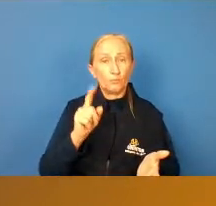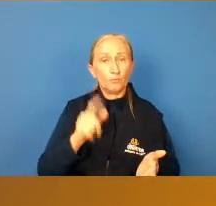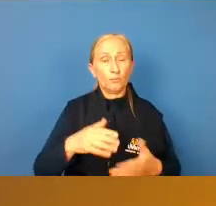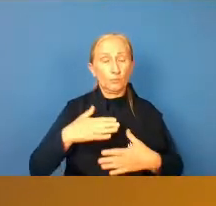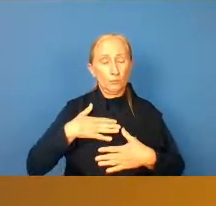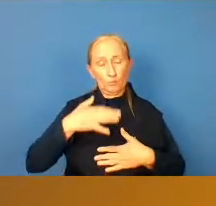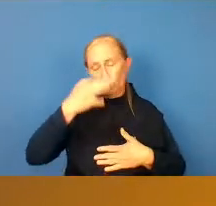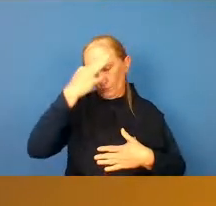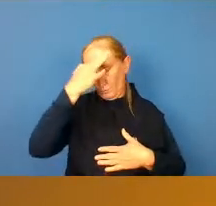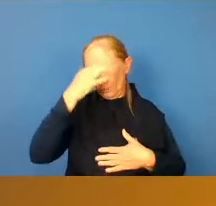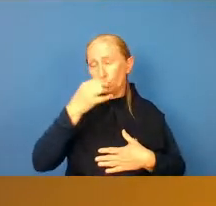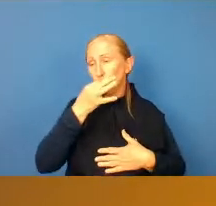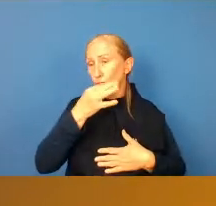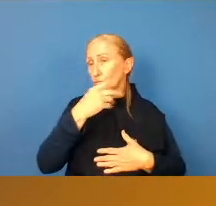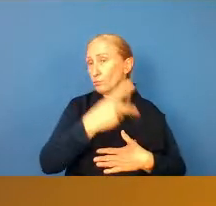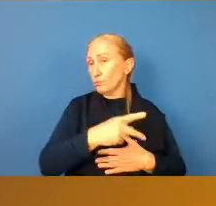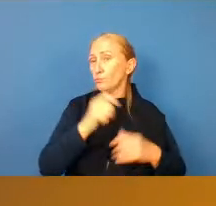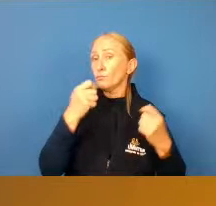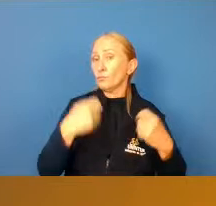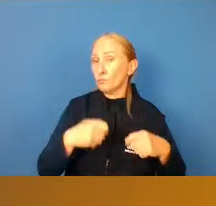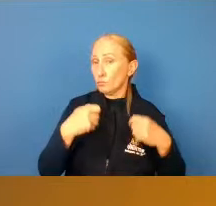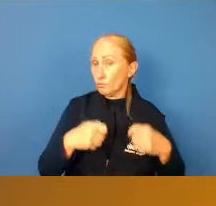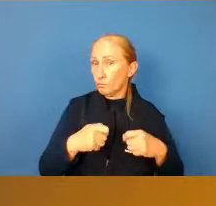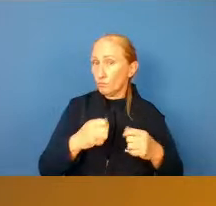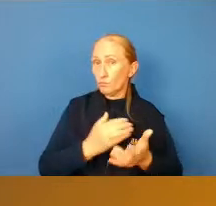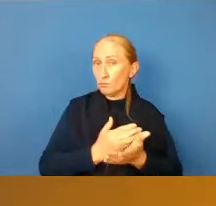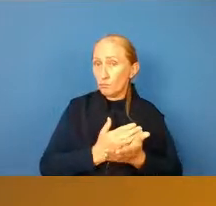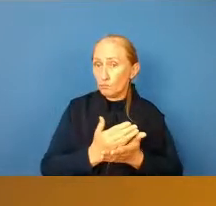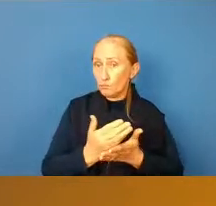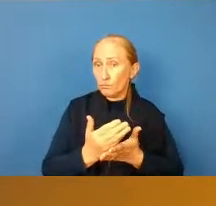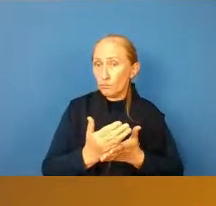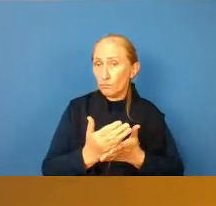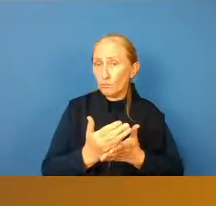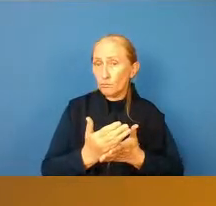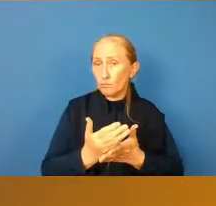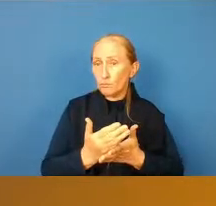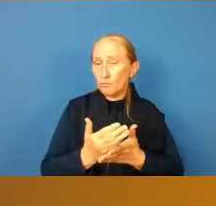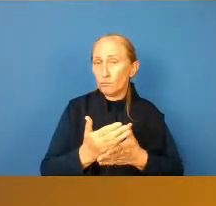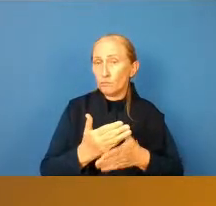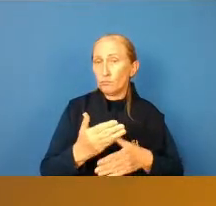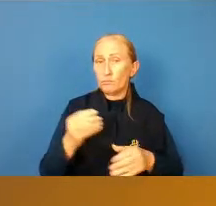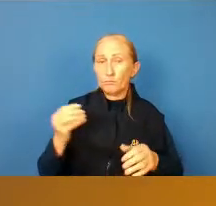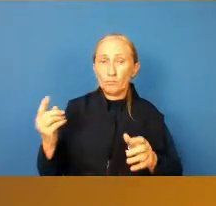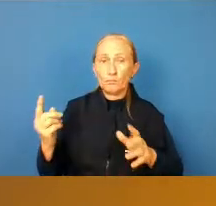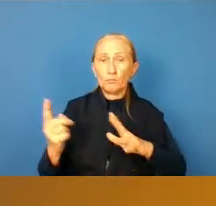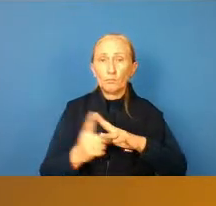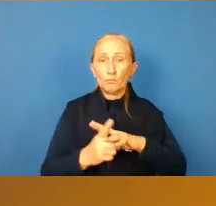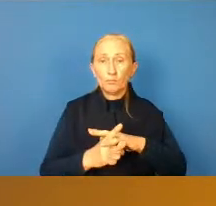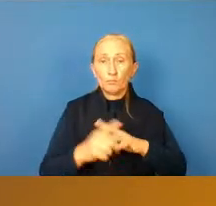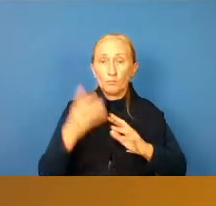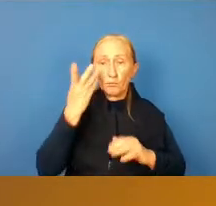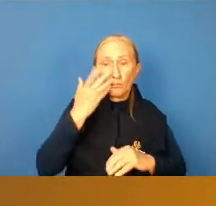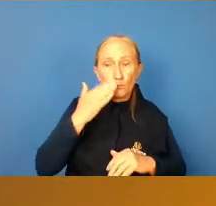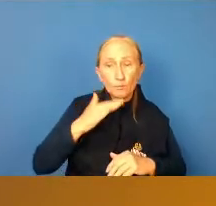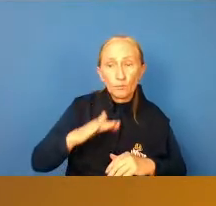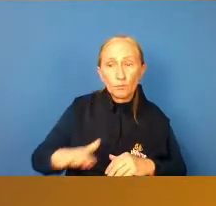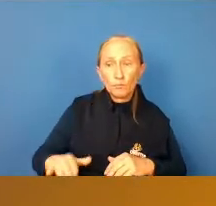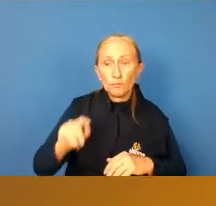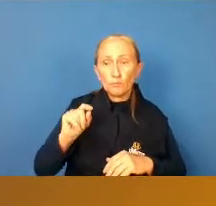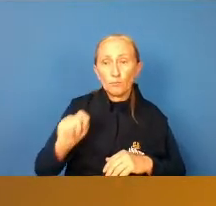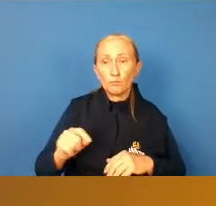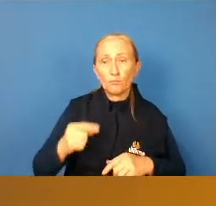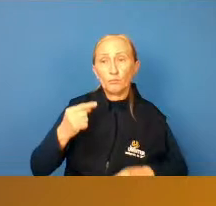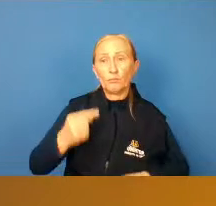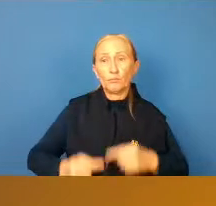pensamento, né, que a gente deve começar a, a inserir na criança, né, essa